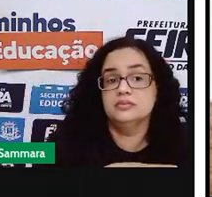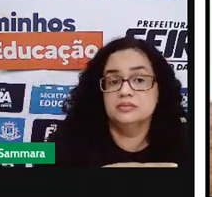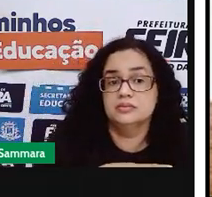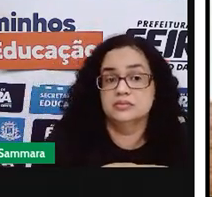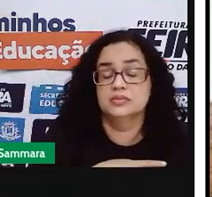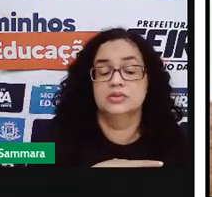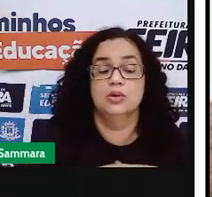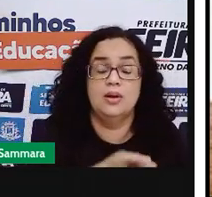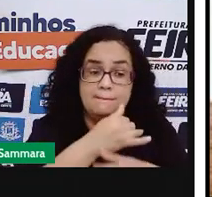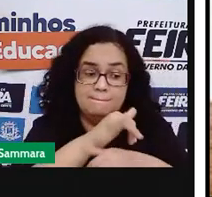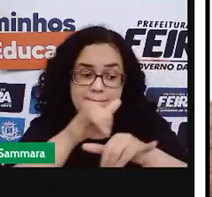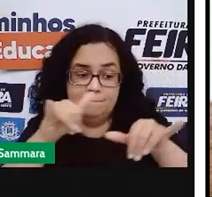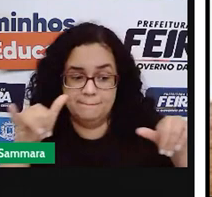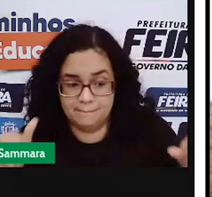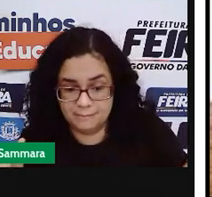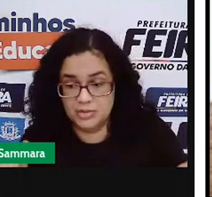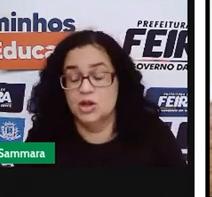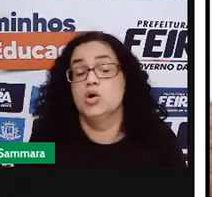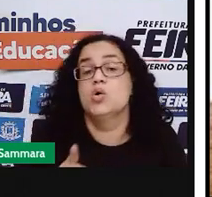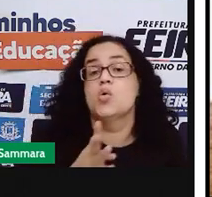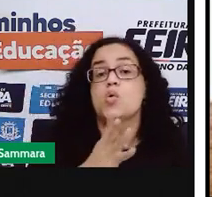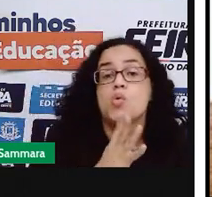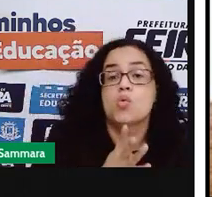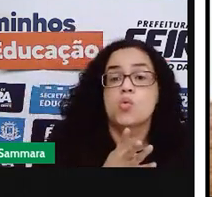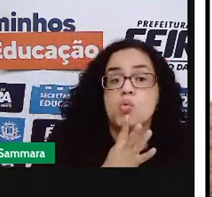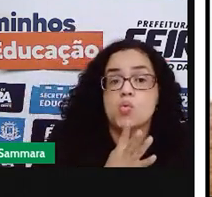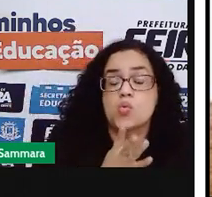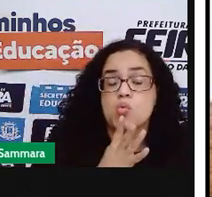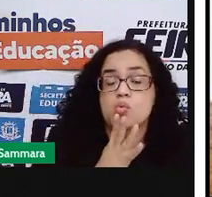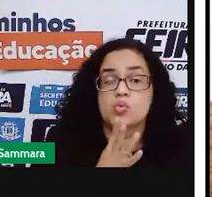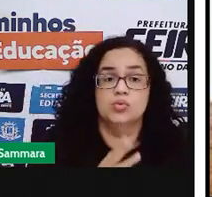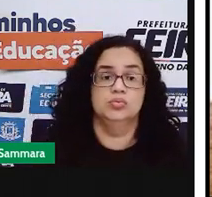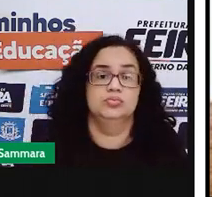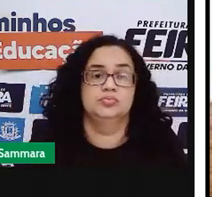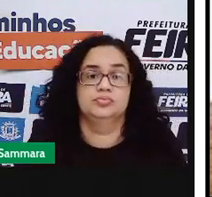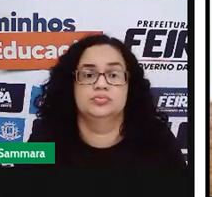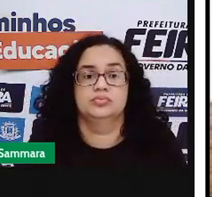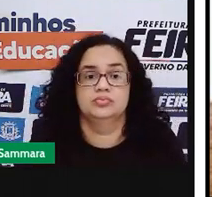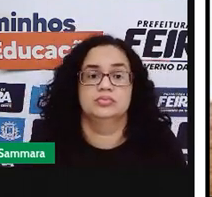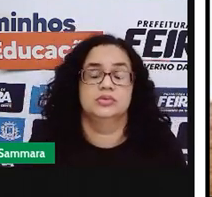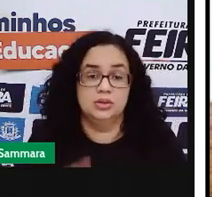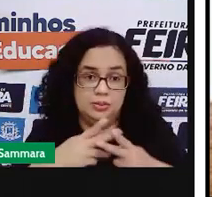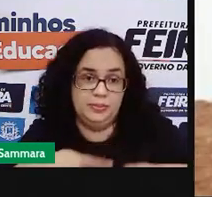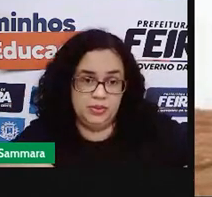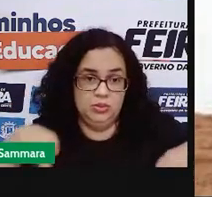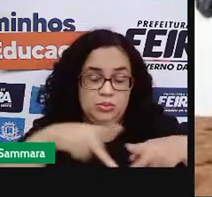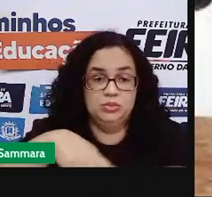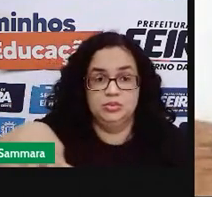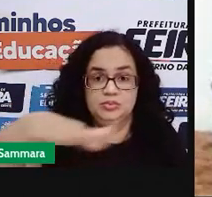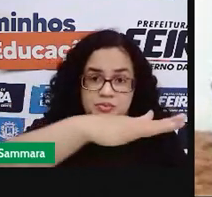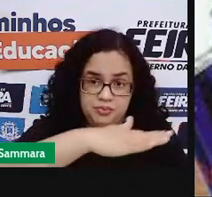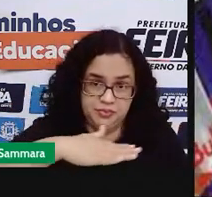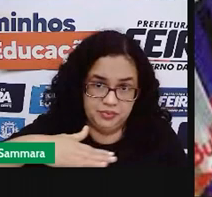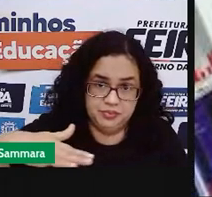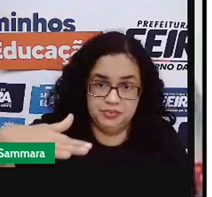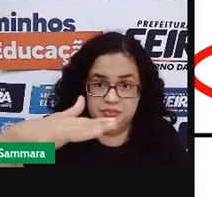faz o produto ser conhecido e reconhecido pelo público consumidor.